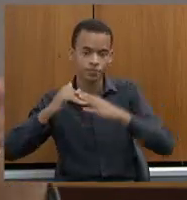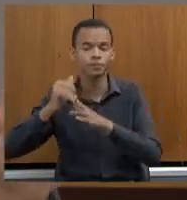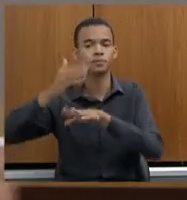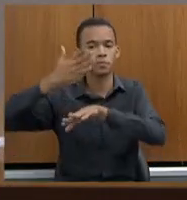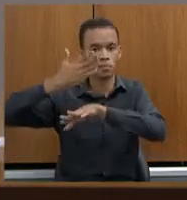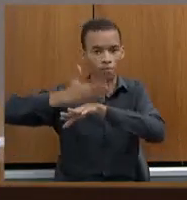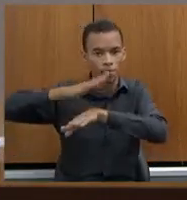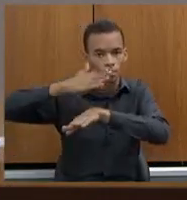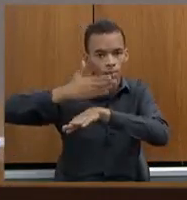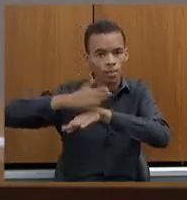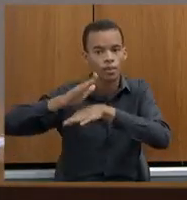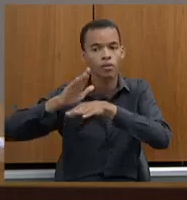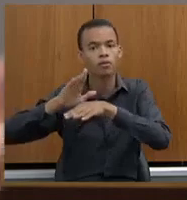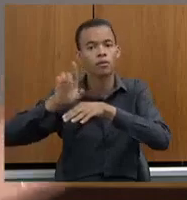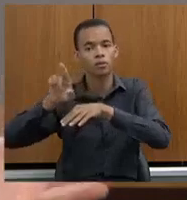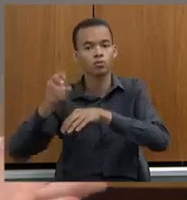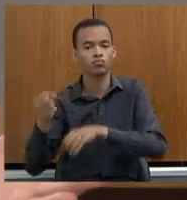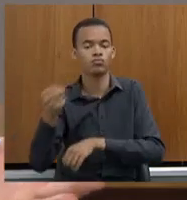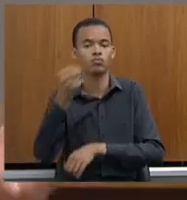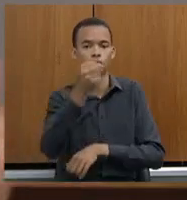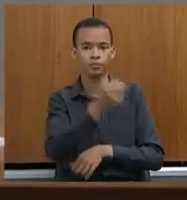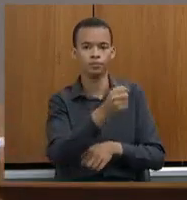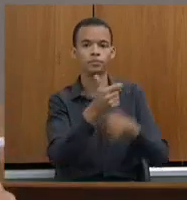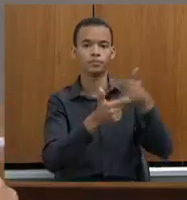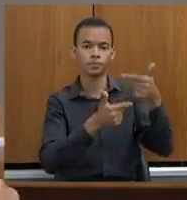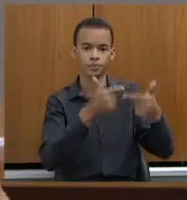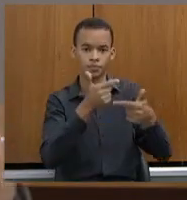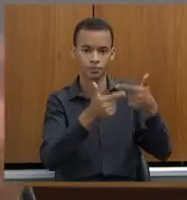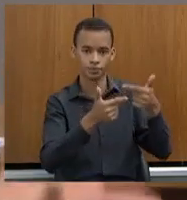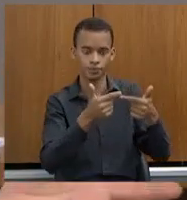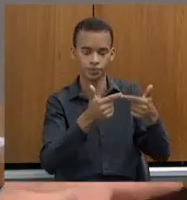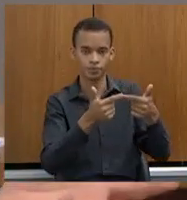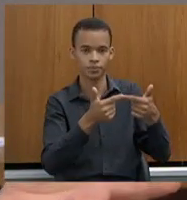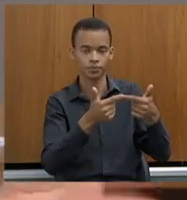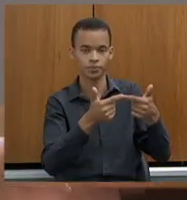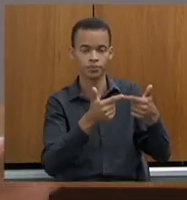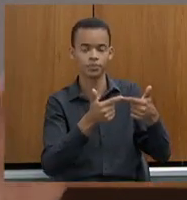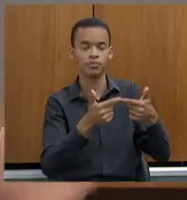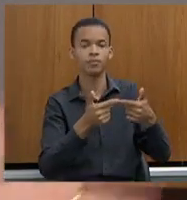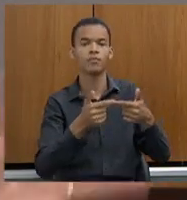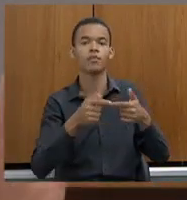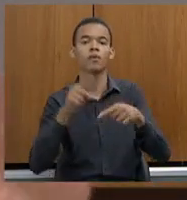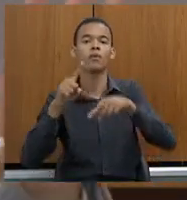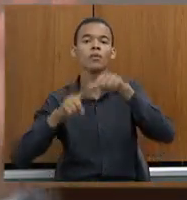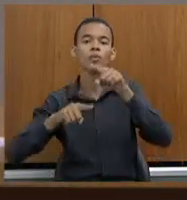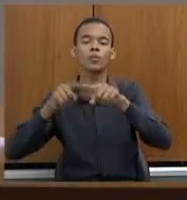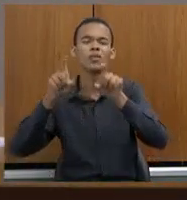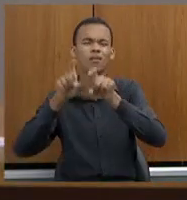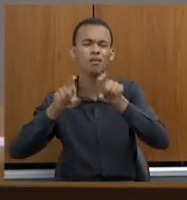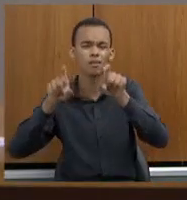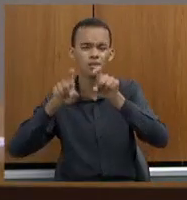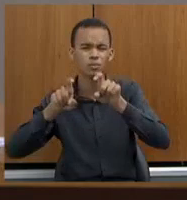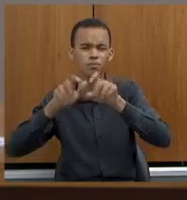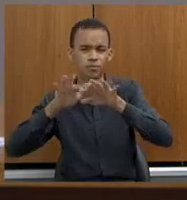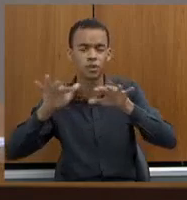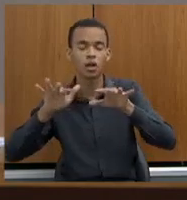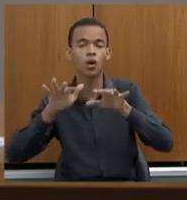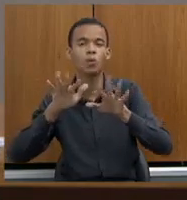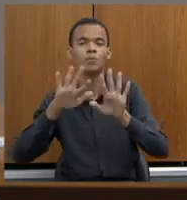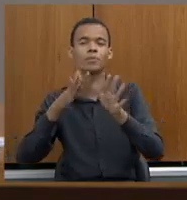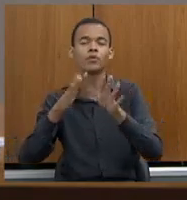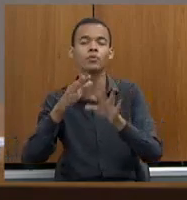desse serviço. E os equipamentos que custam hoje 35 mil reais, estou em números aproximados.